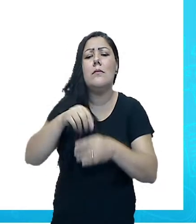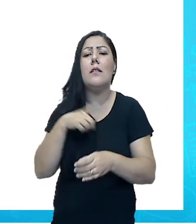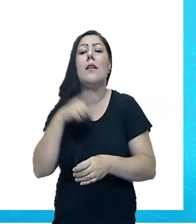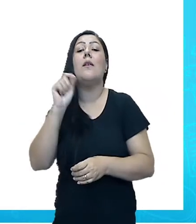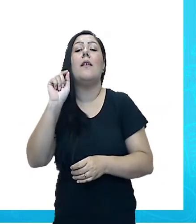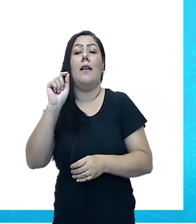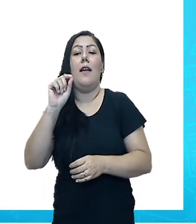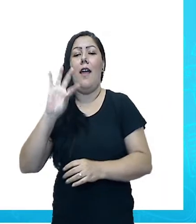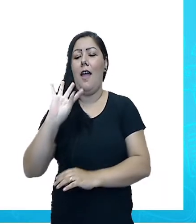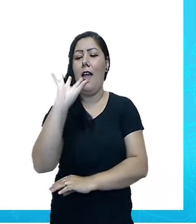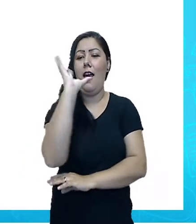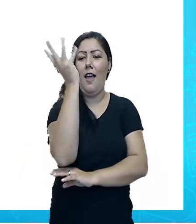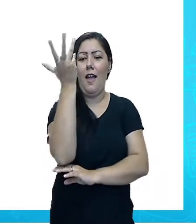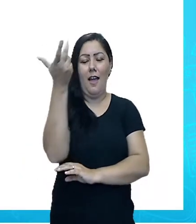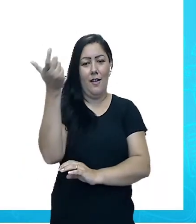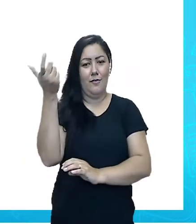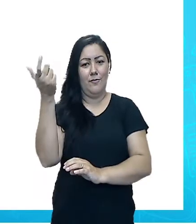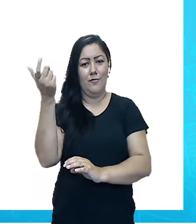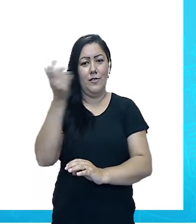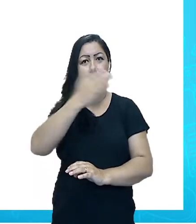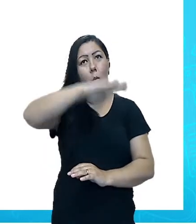Árvores, rochas.